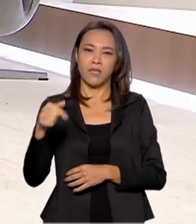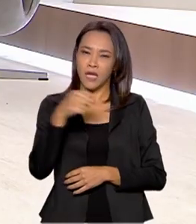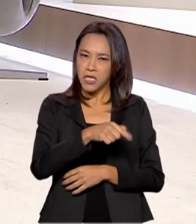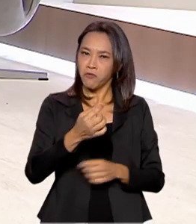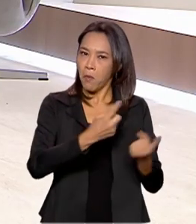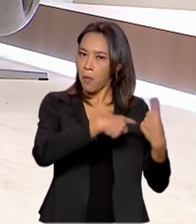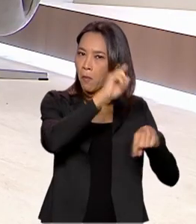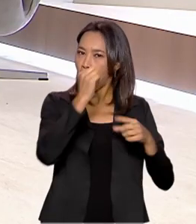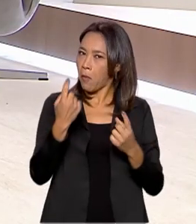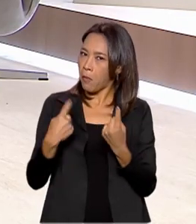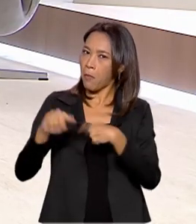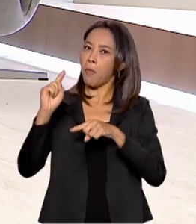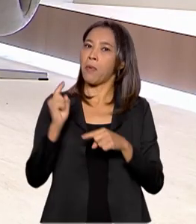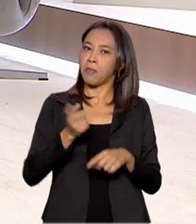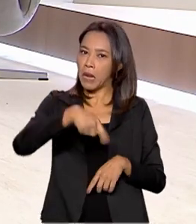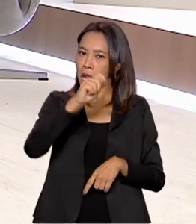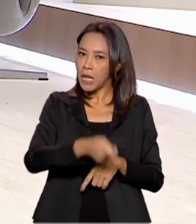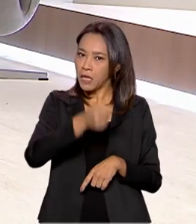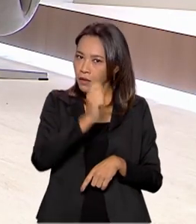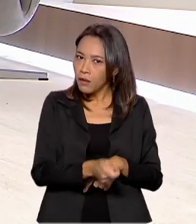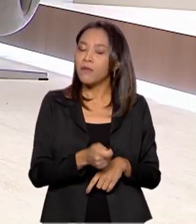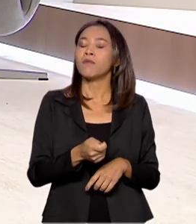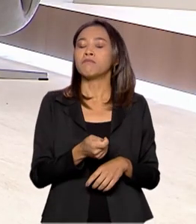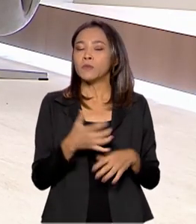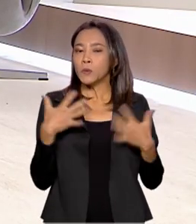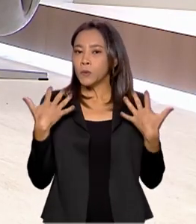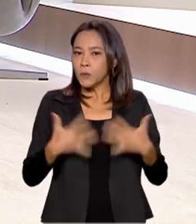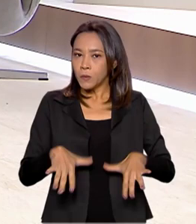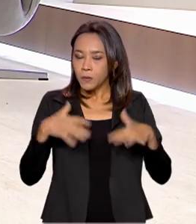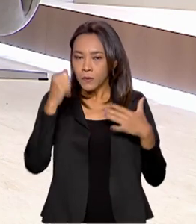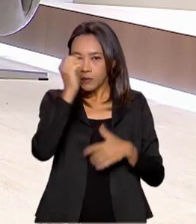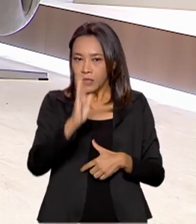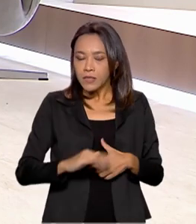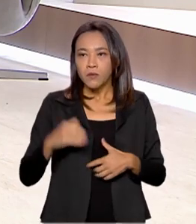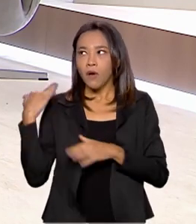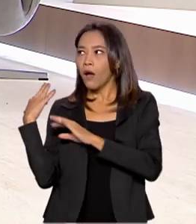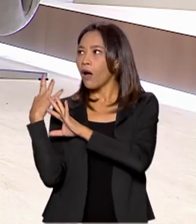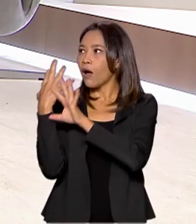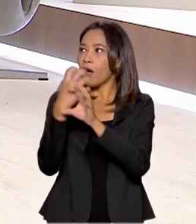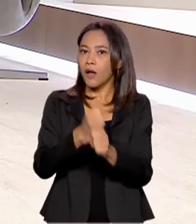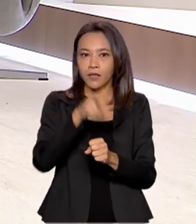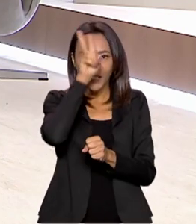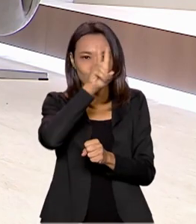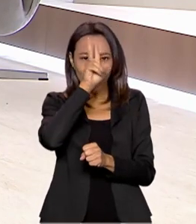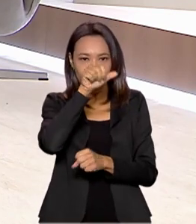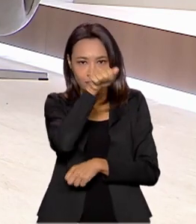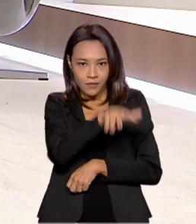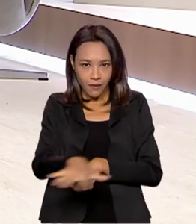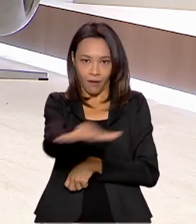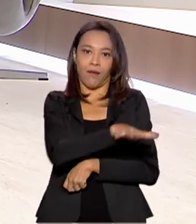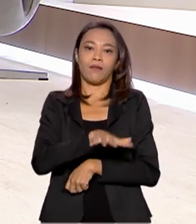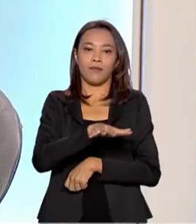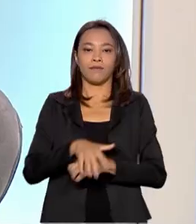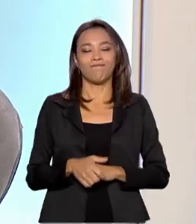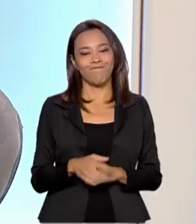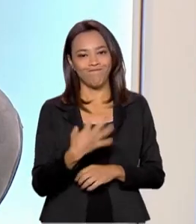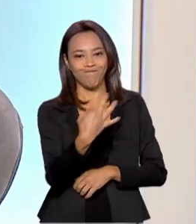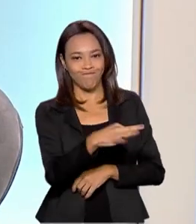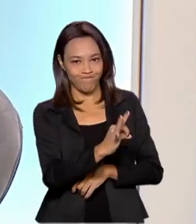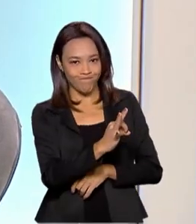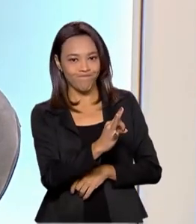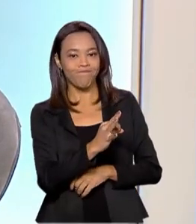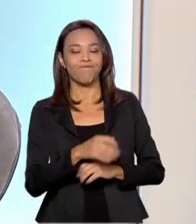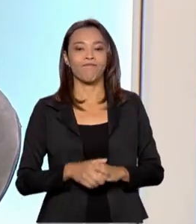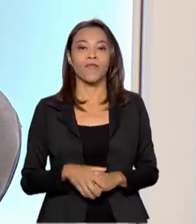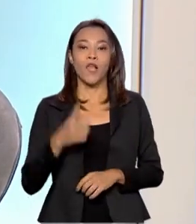bem sucedido do Brasil, pelo menos com certeza, na história do setor no país? Perfeito, Paulo. Nós